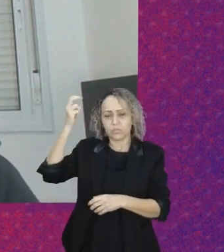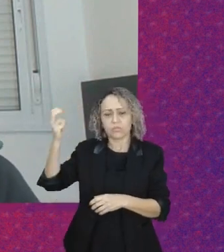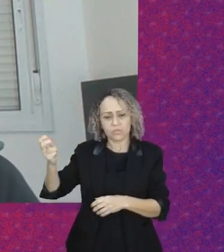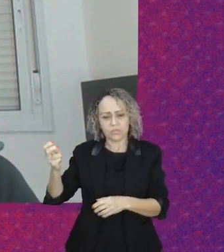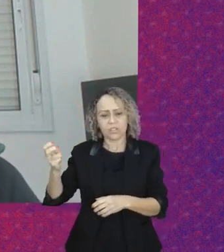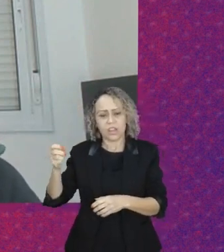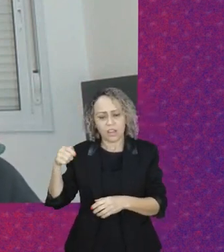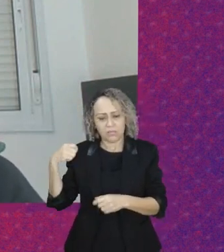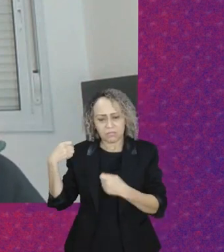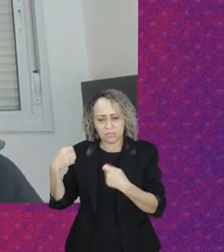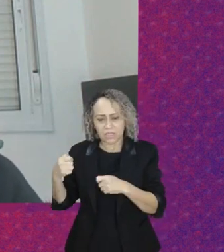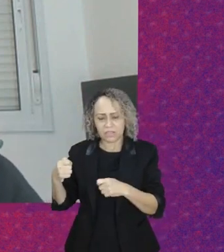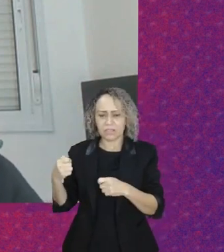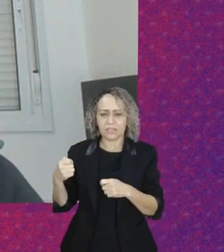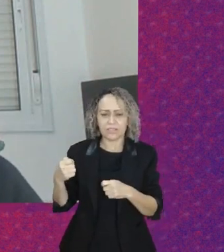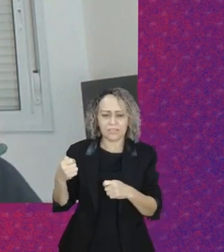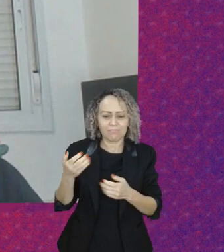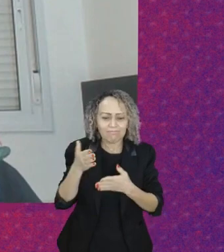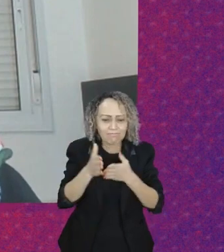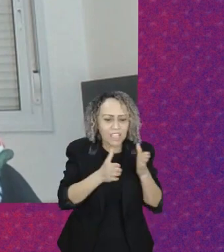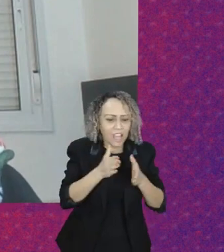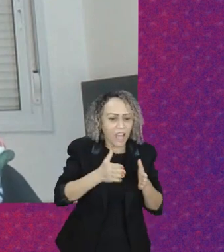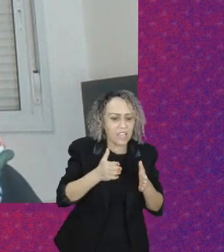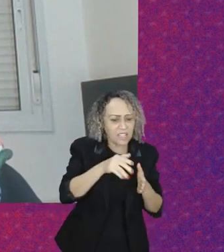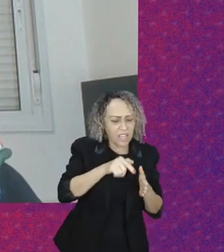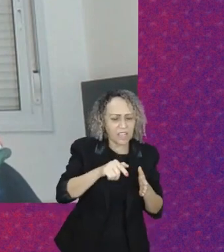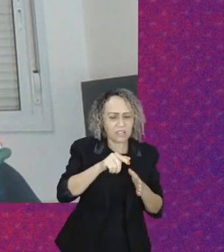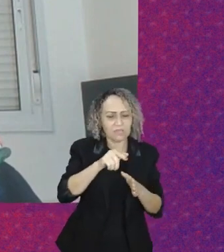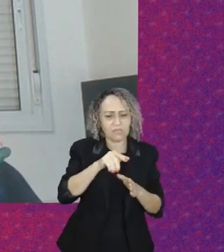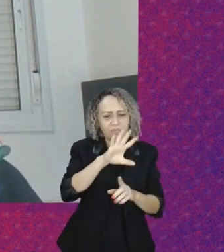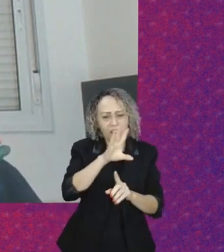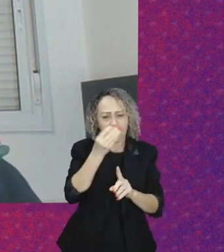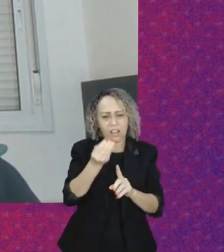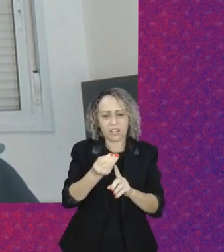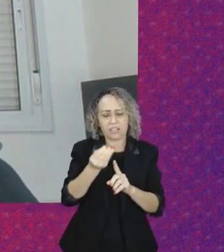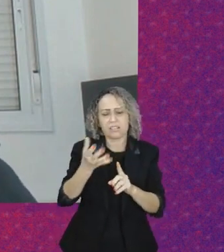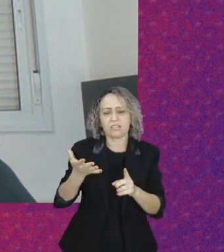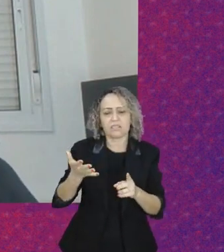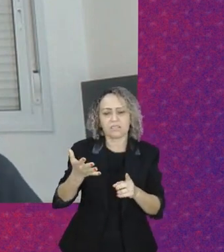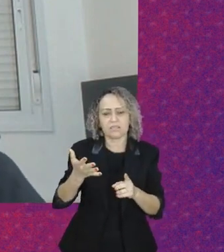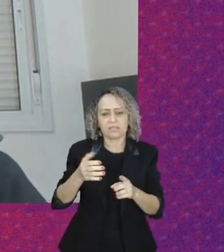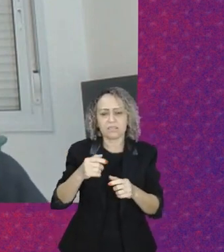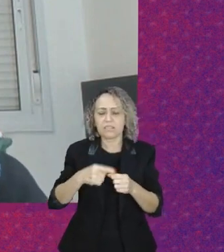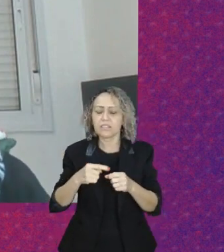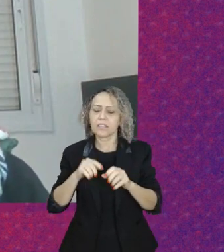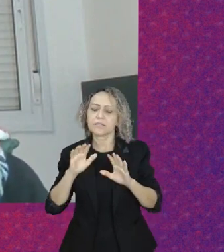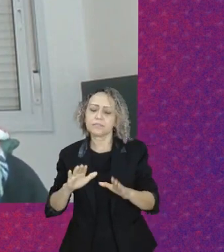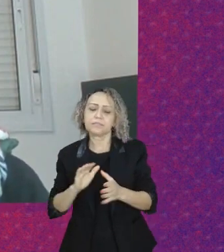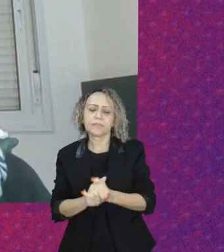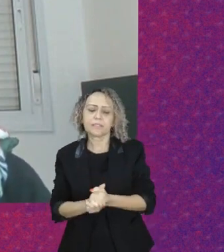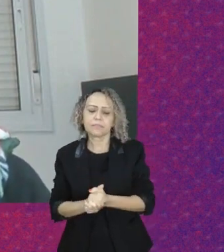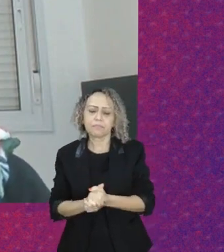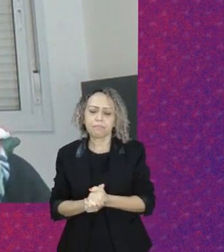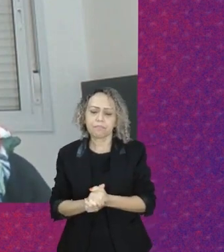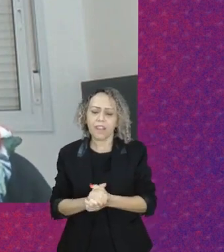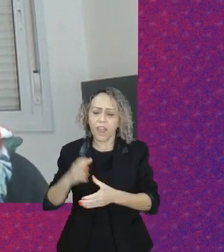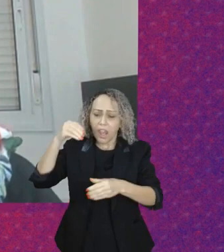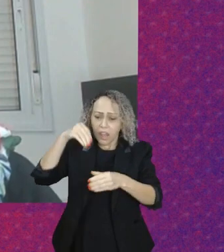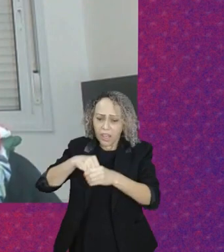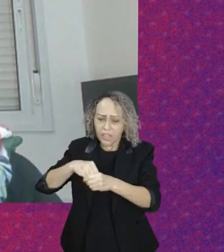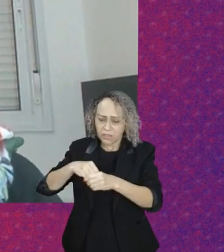um entrelaçamento do tema da mobilidade, quer dizer, a mobilidade na cidade